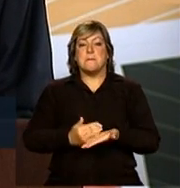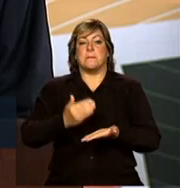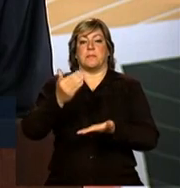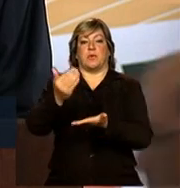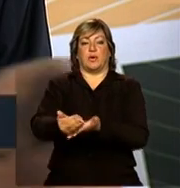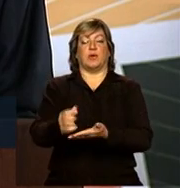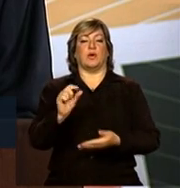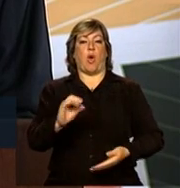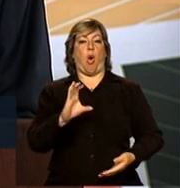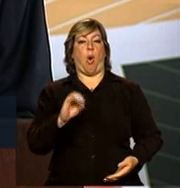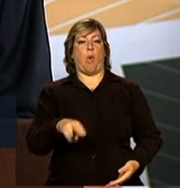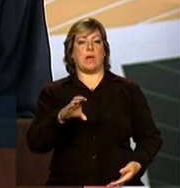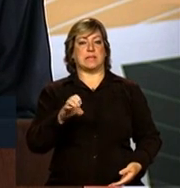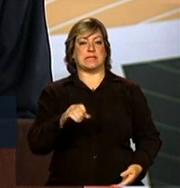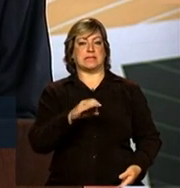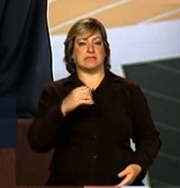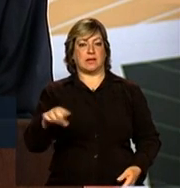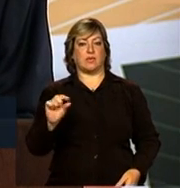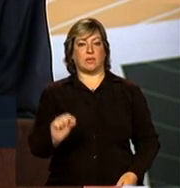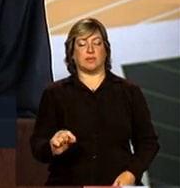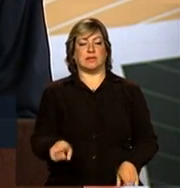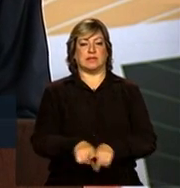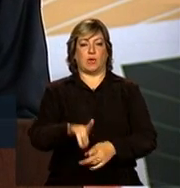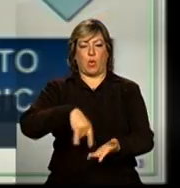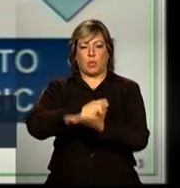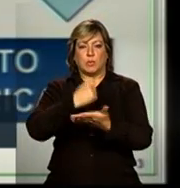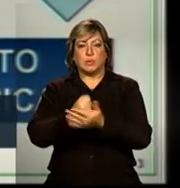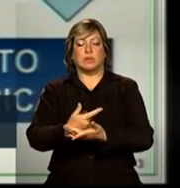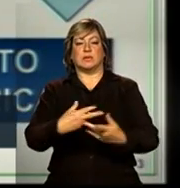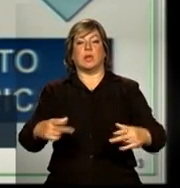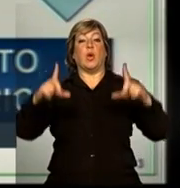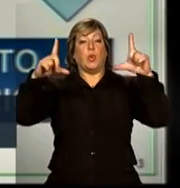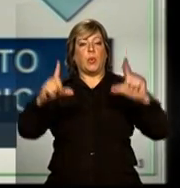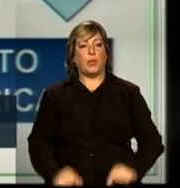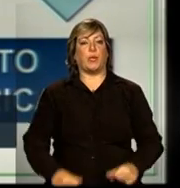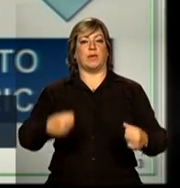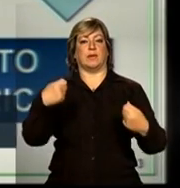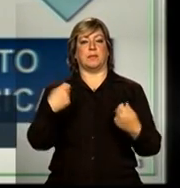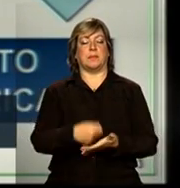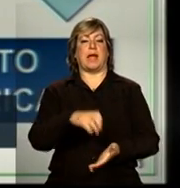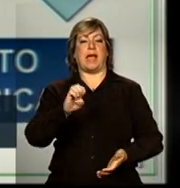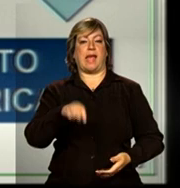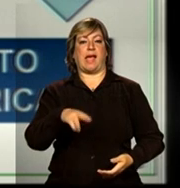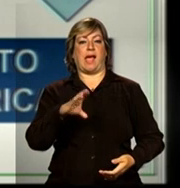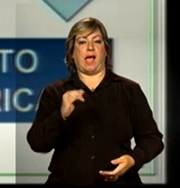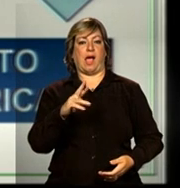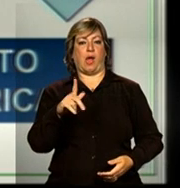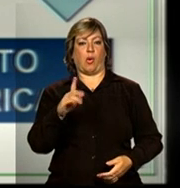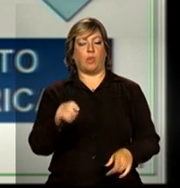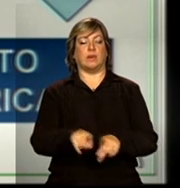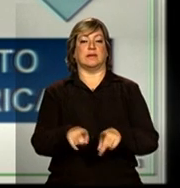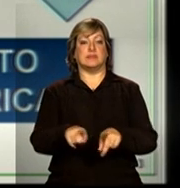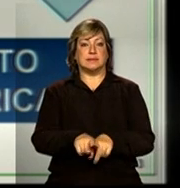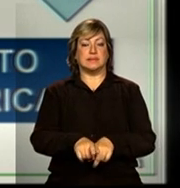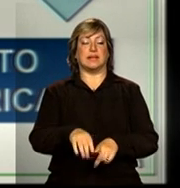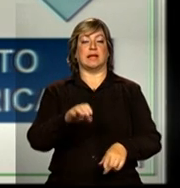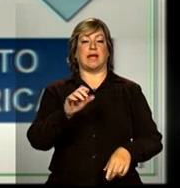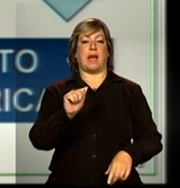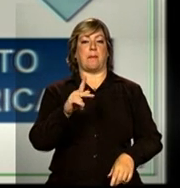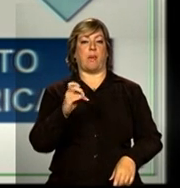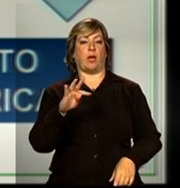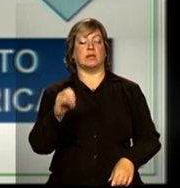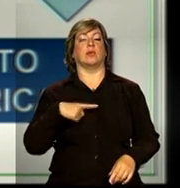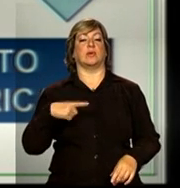das concessões, a redução de encargos setoriais e o aporte pela União Federal